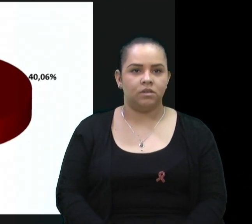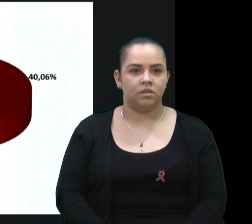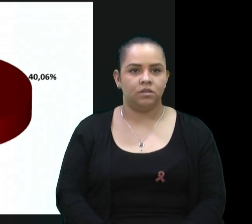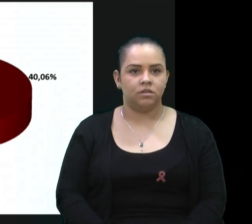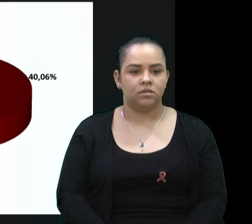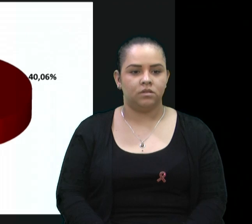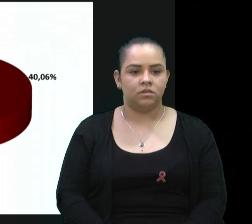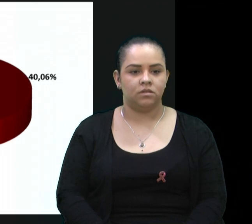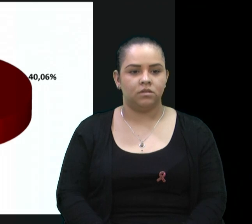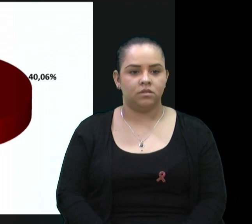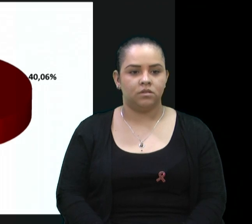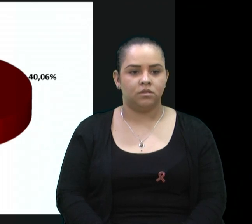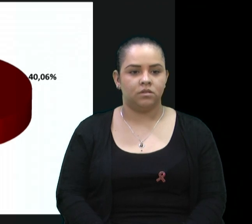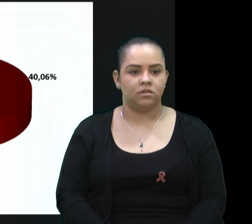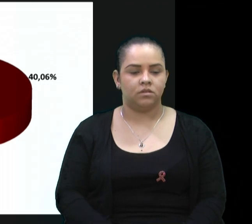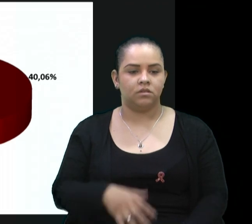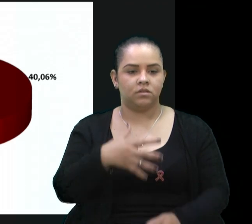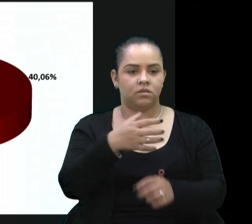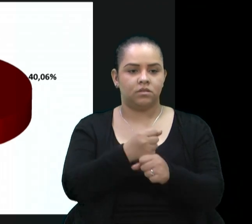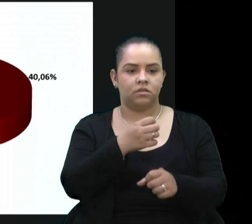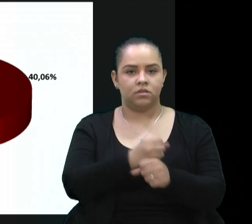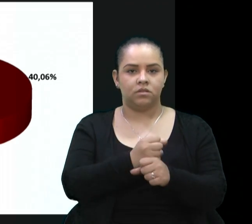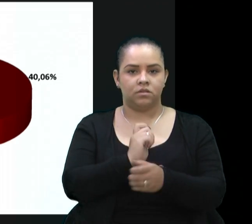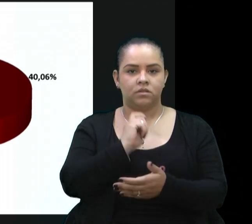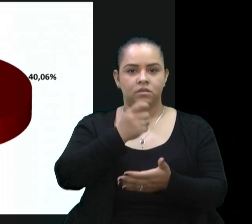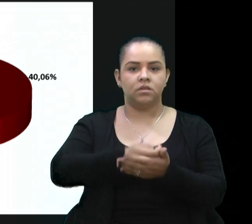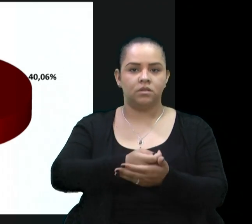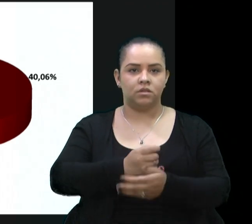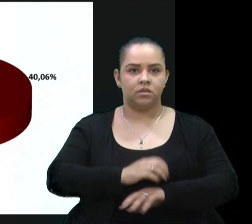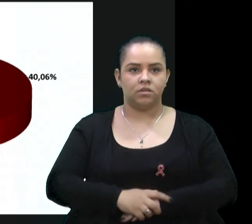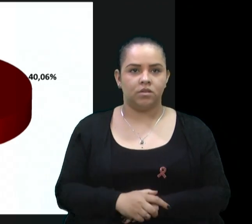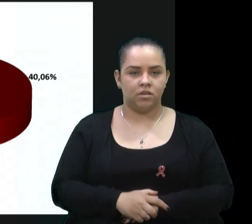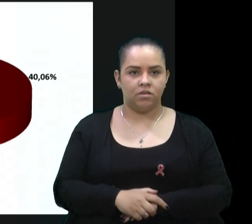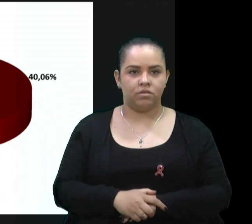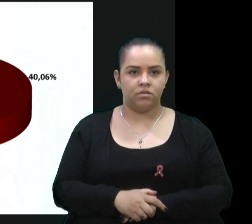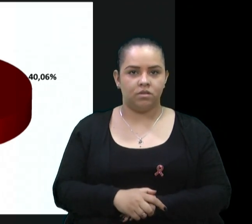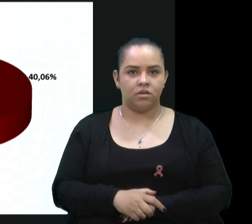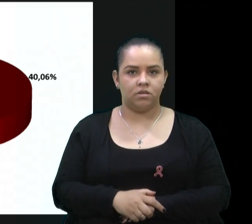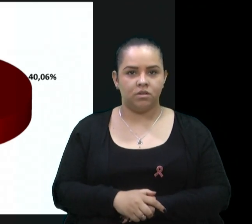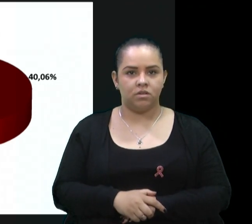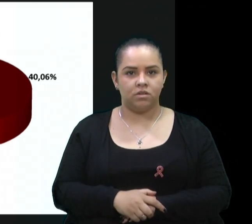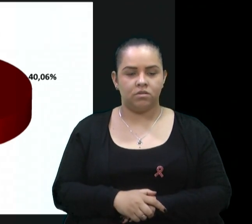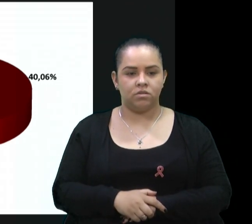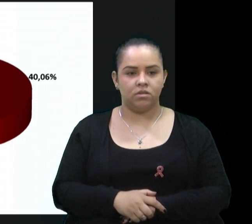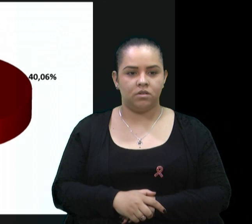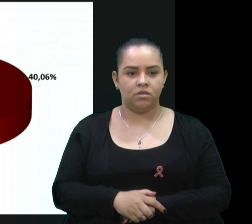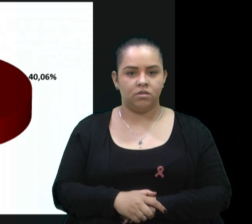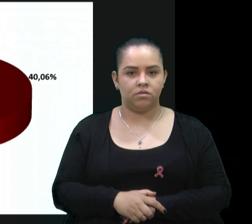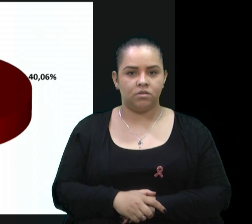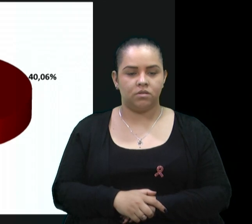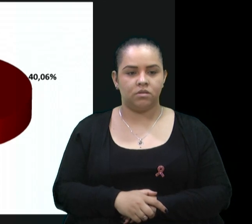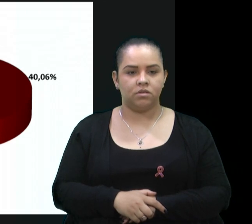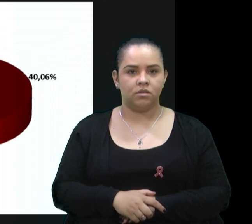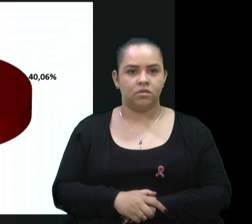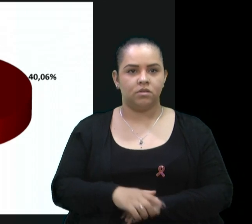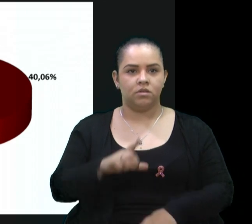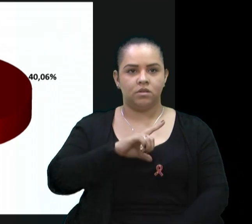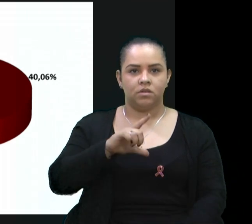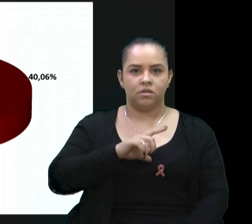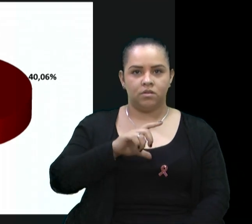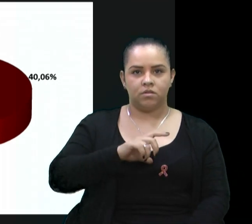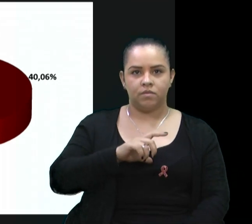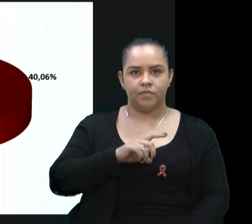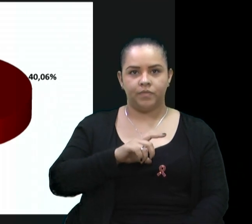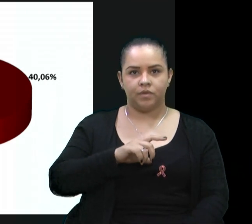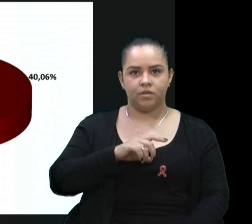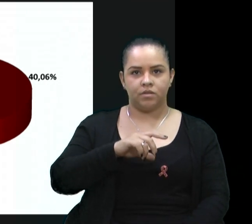Então, aqui o total pago, com verba do município, R$ 99.631